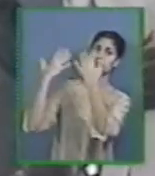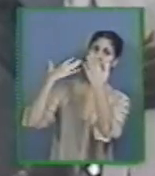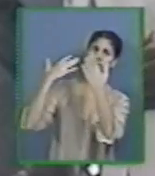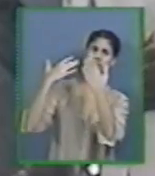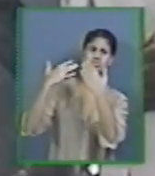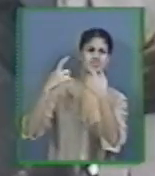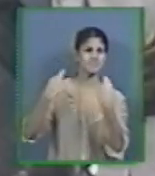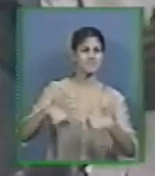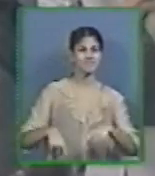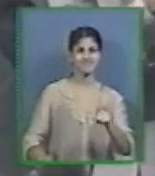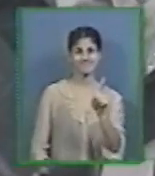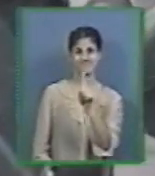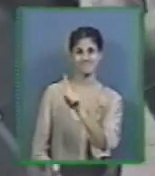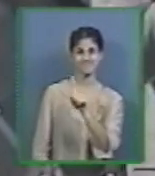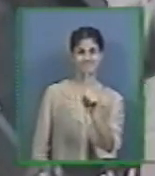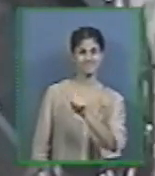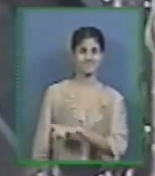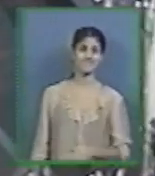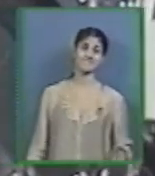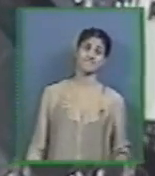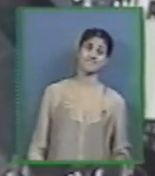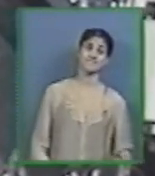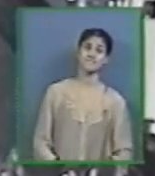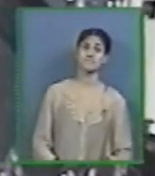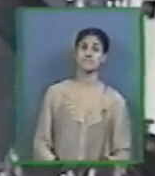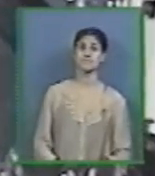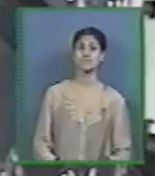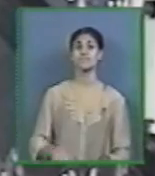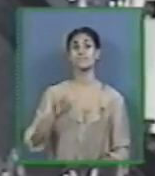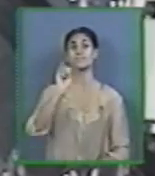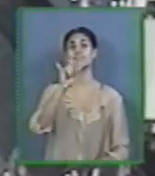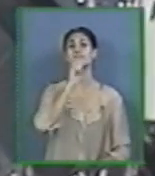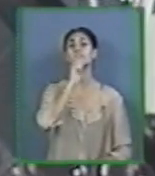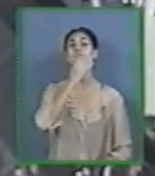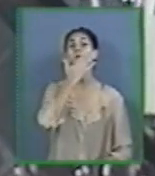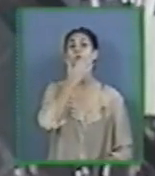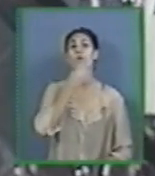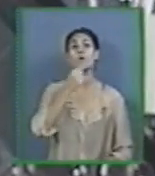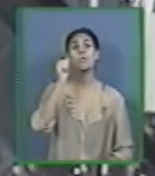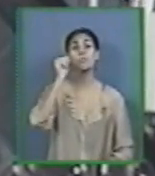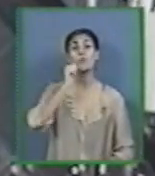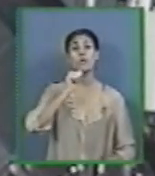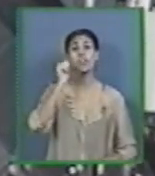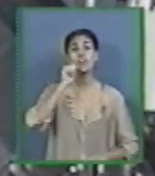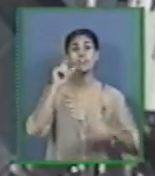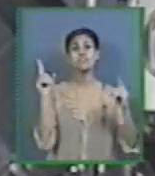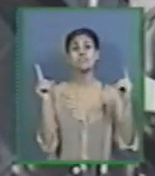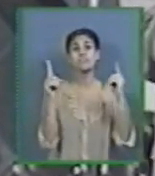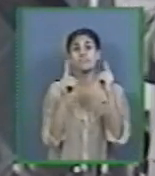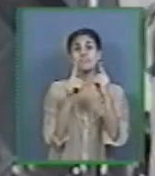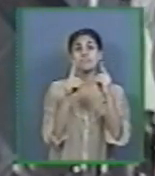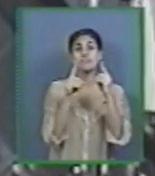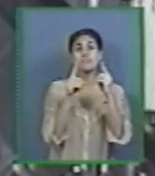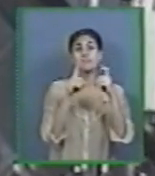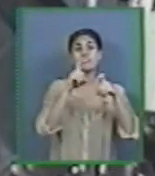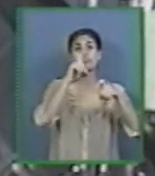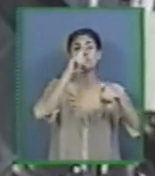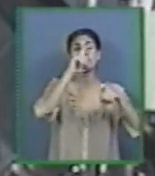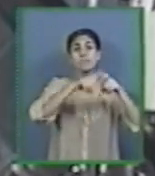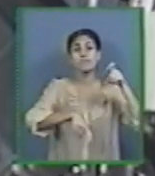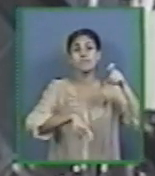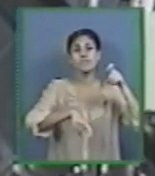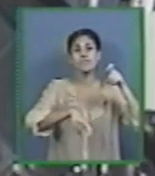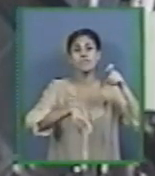necessário Quando um homem e uma mulher se unem E produzem um ser